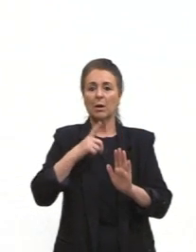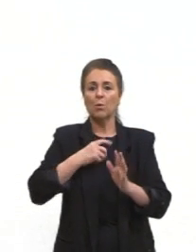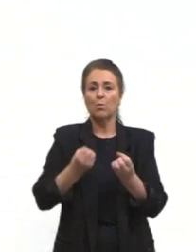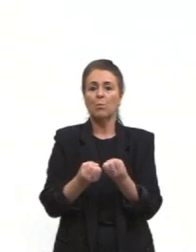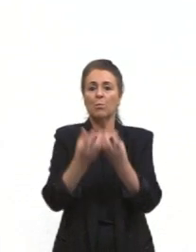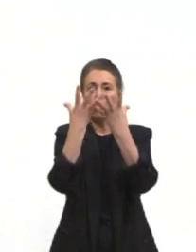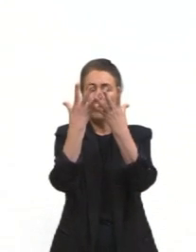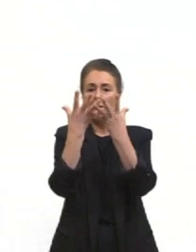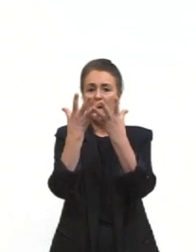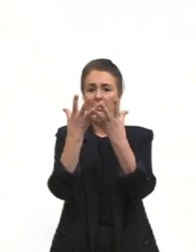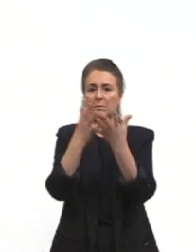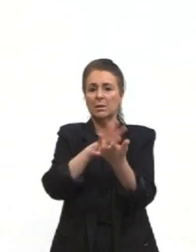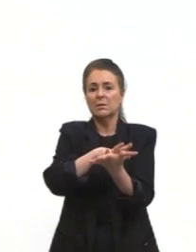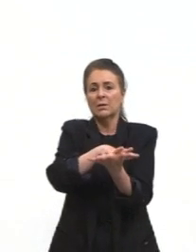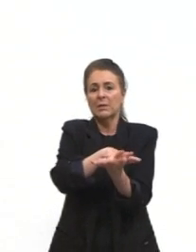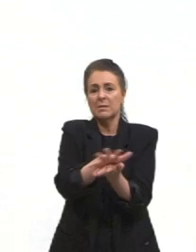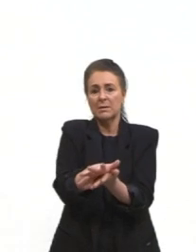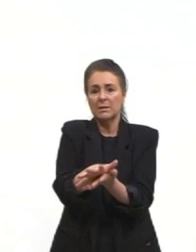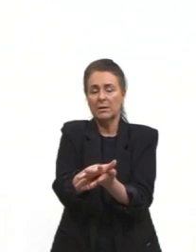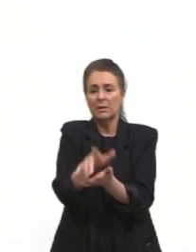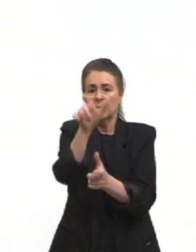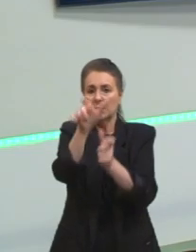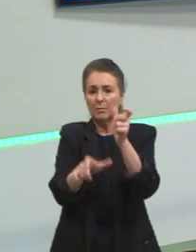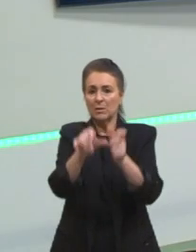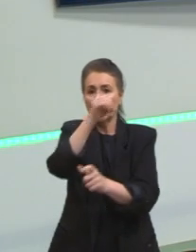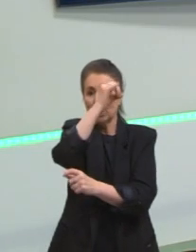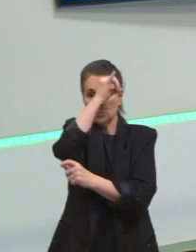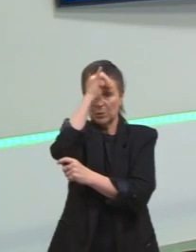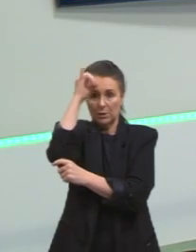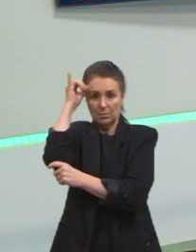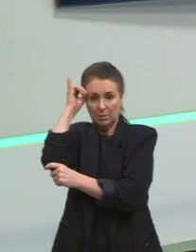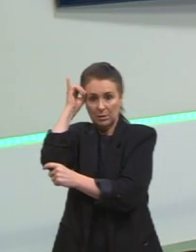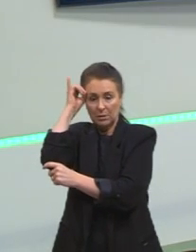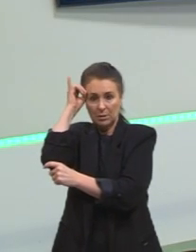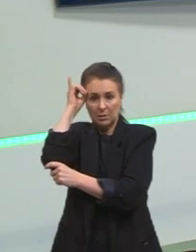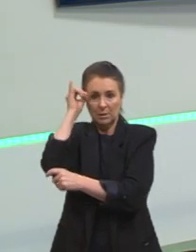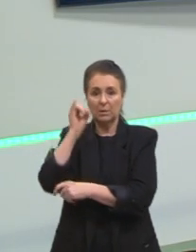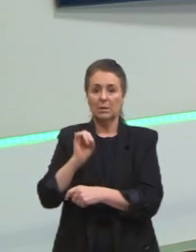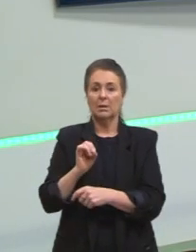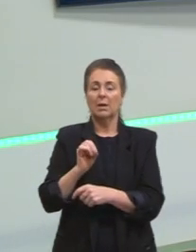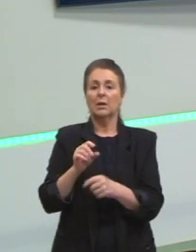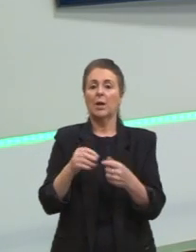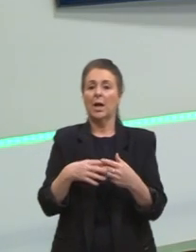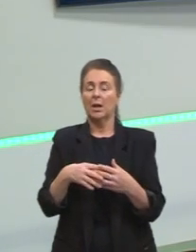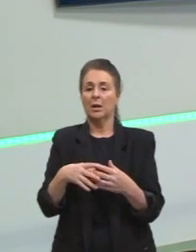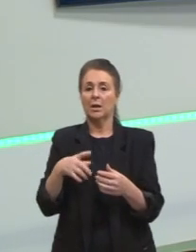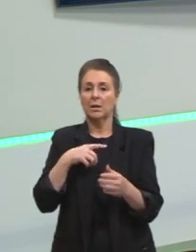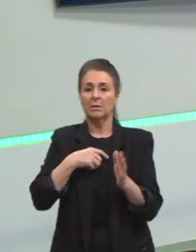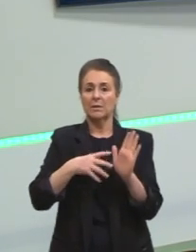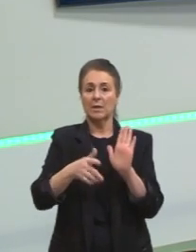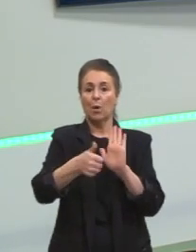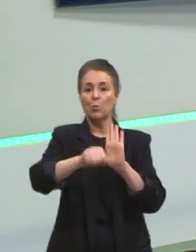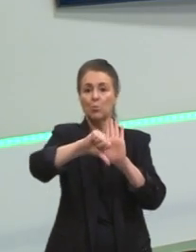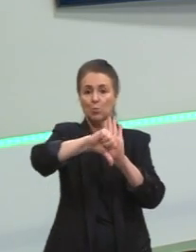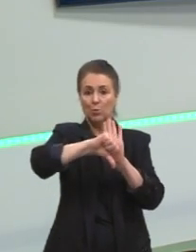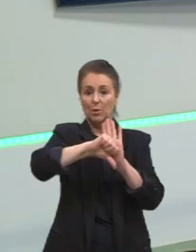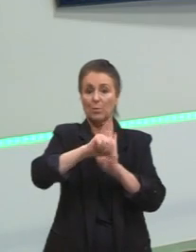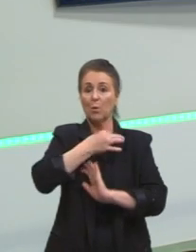matavam pessoas inocentes. Mais um crime terrível aí dessa ditadura que acometeu o nosso país.